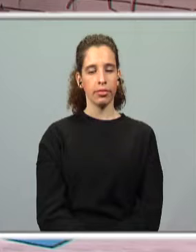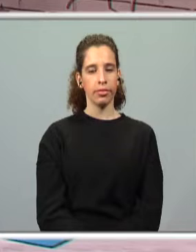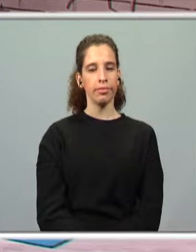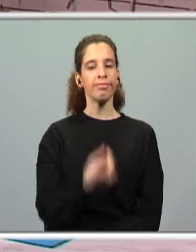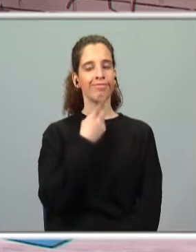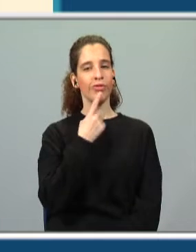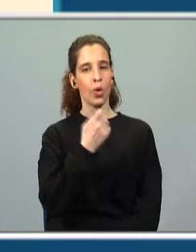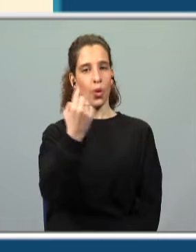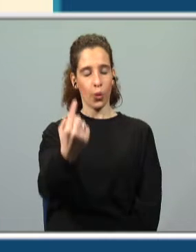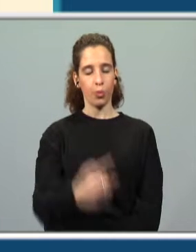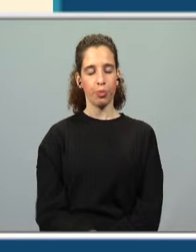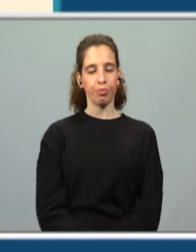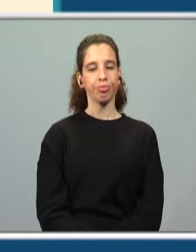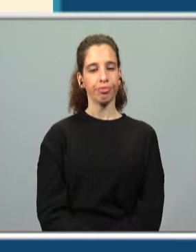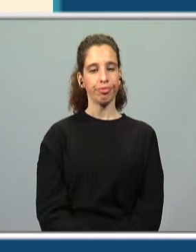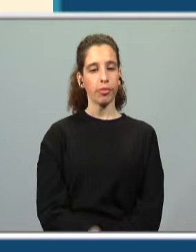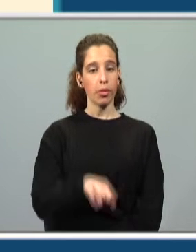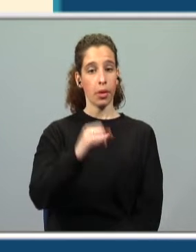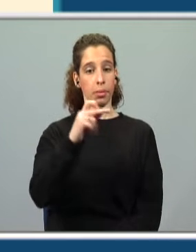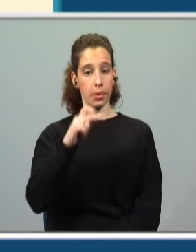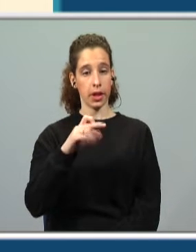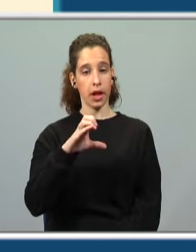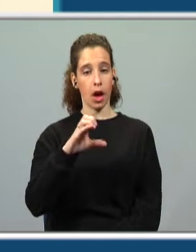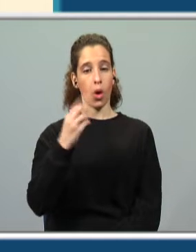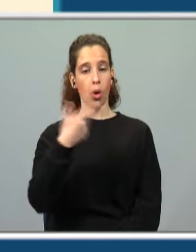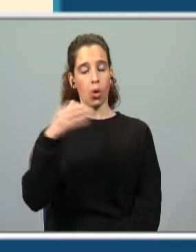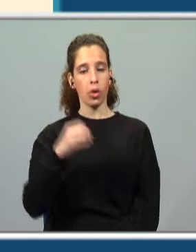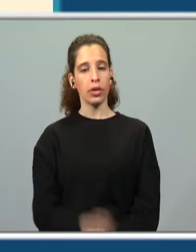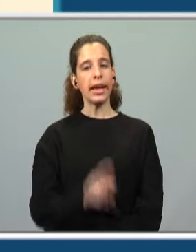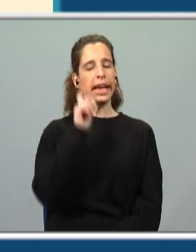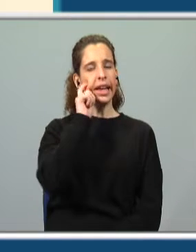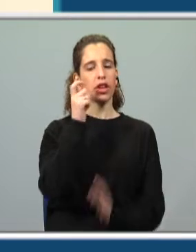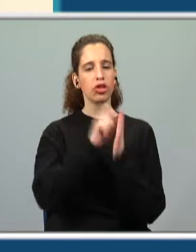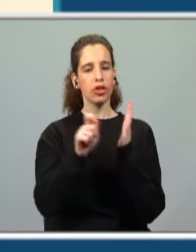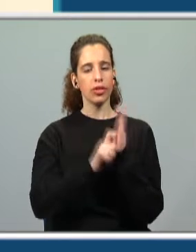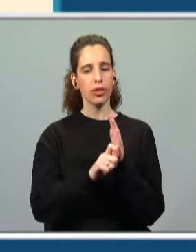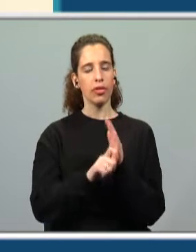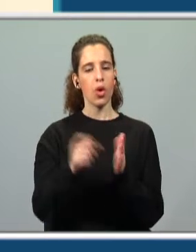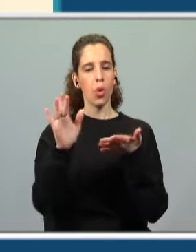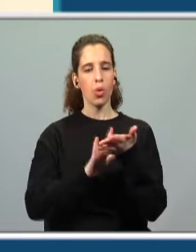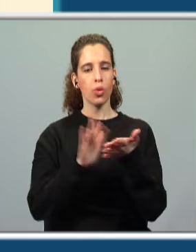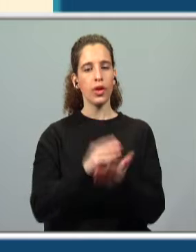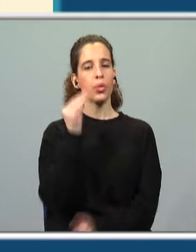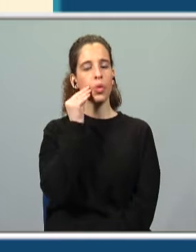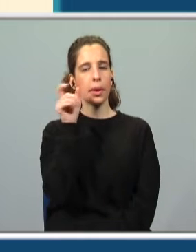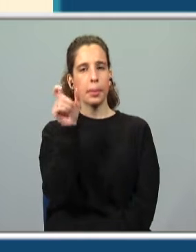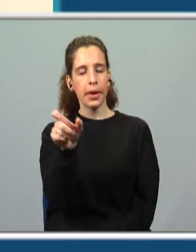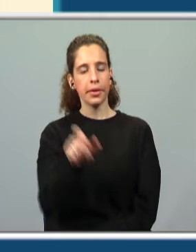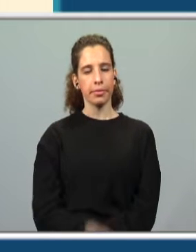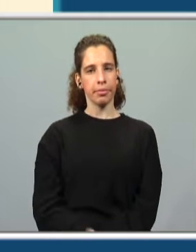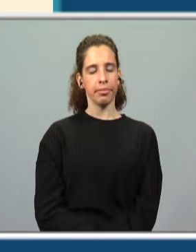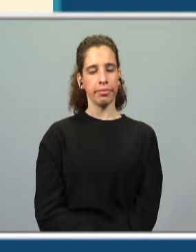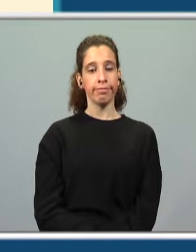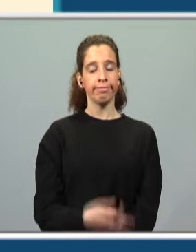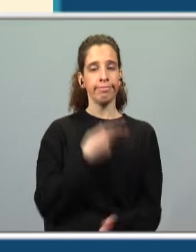Questão número 1. Mia Koto é o autor da obra O Beijo da Palavrinha. E